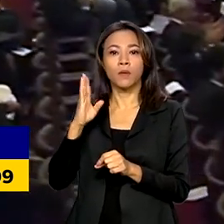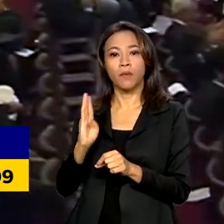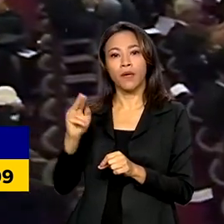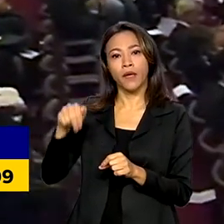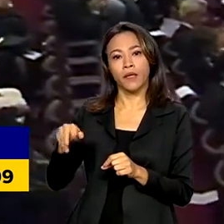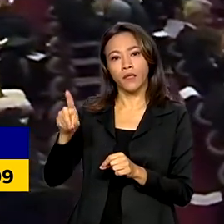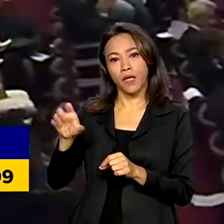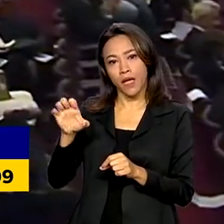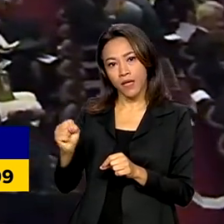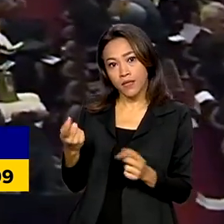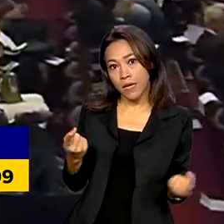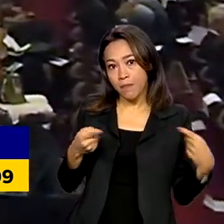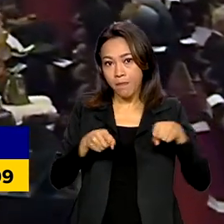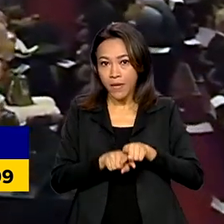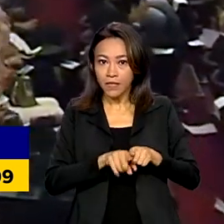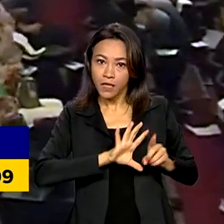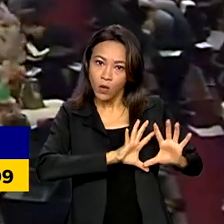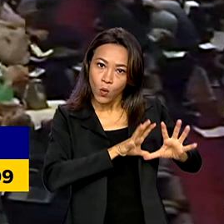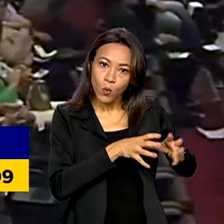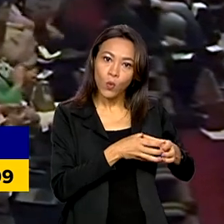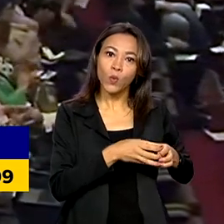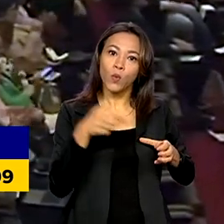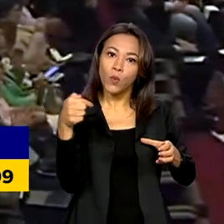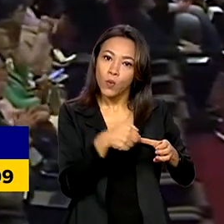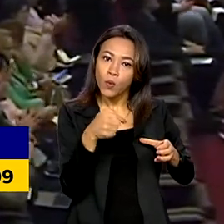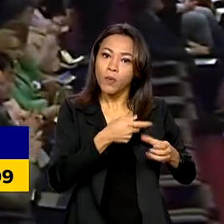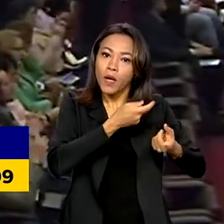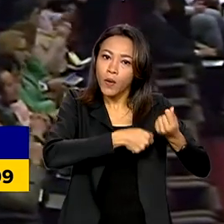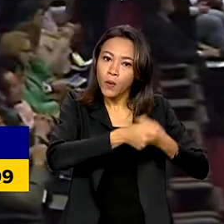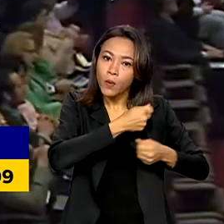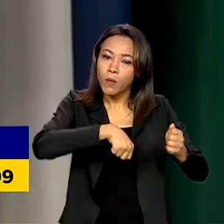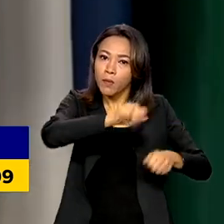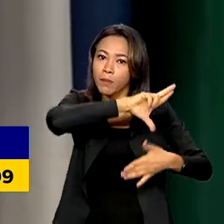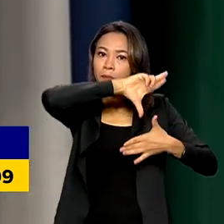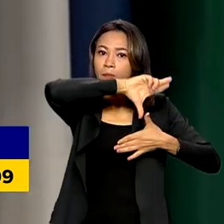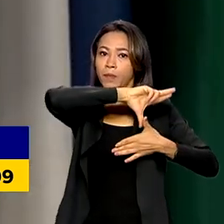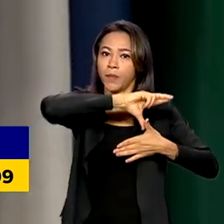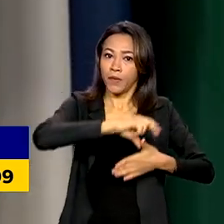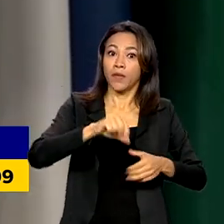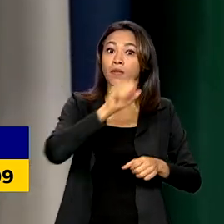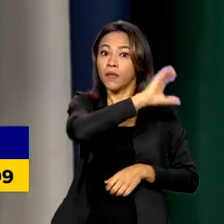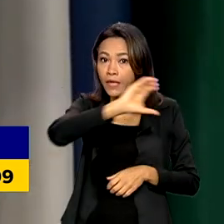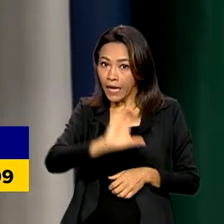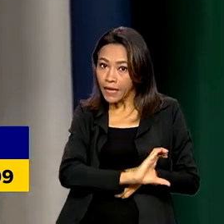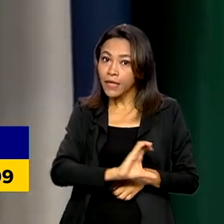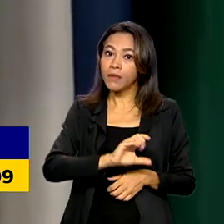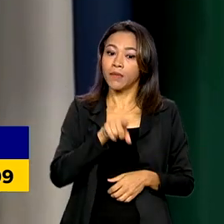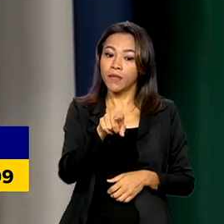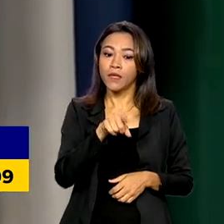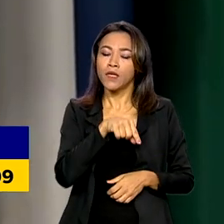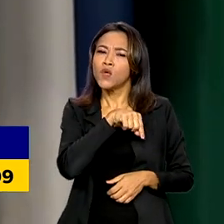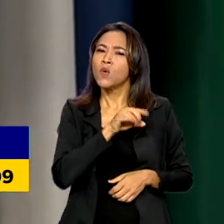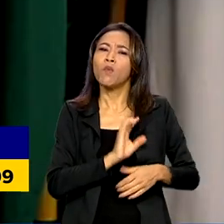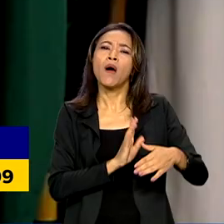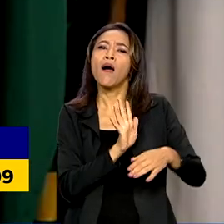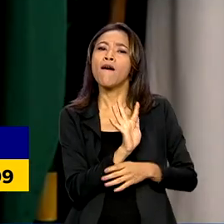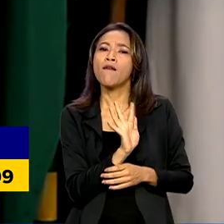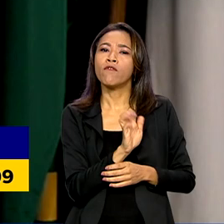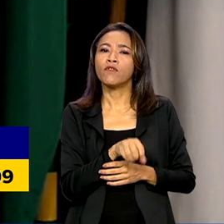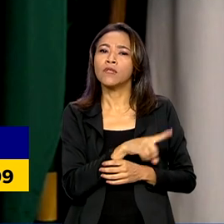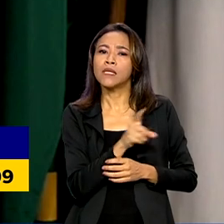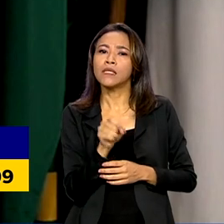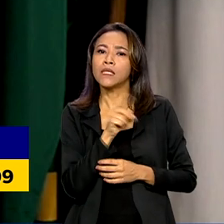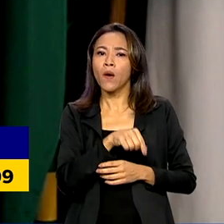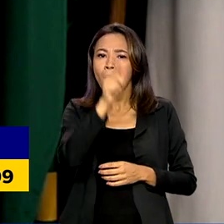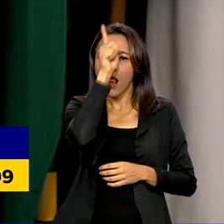em parceria com a Comissão Econômica para a América Latina e o Caribe e a FES, uma fundação alemã. Ao